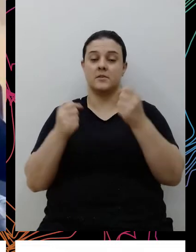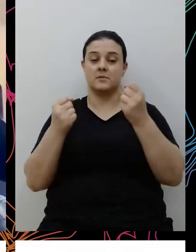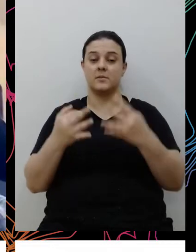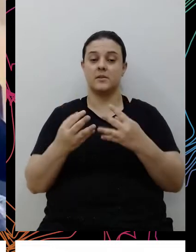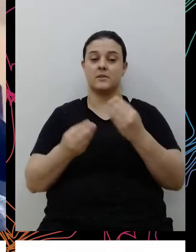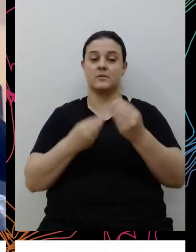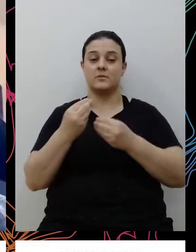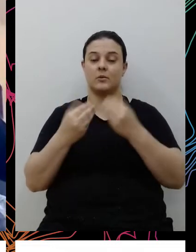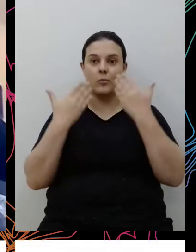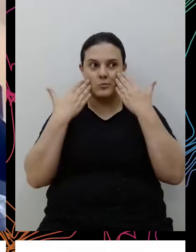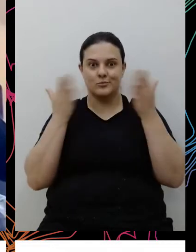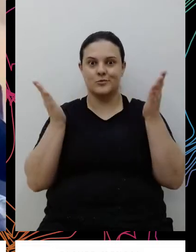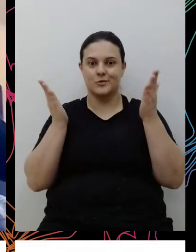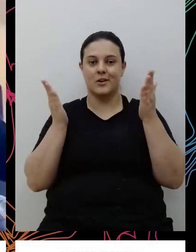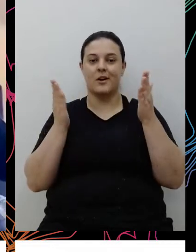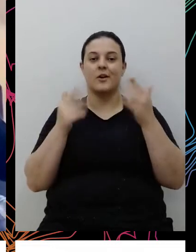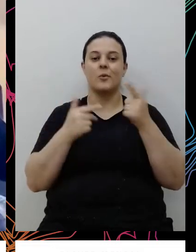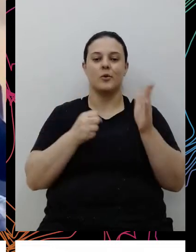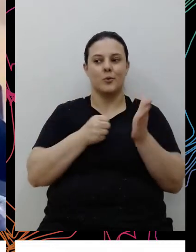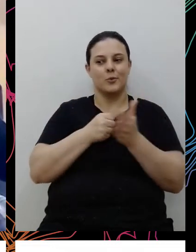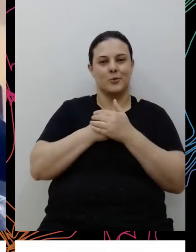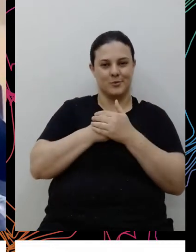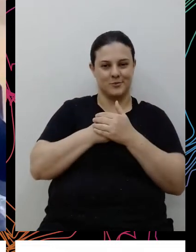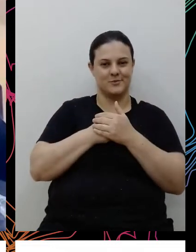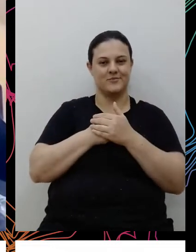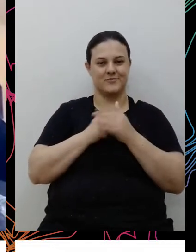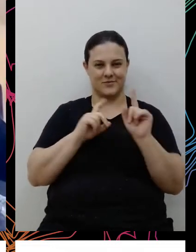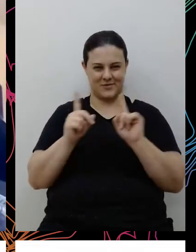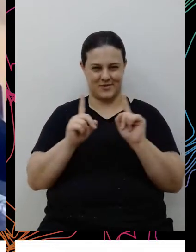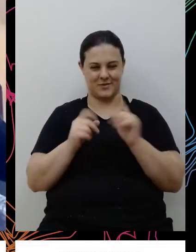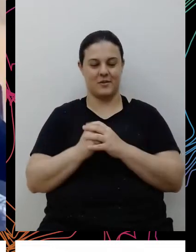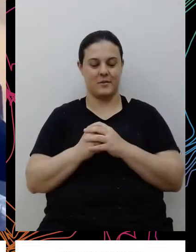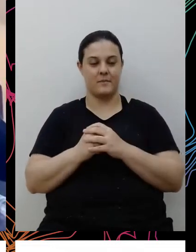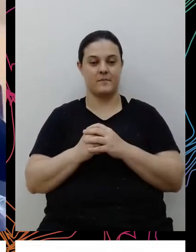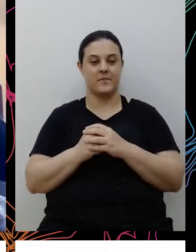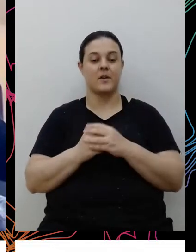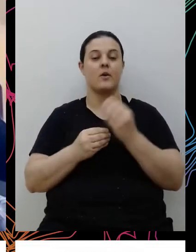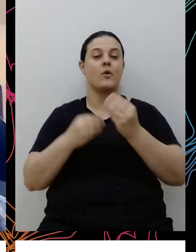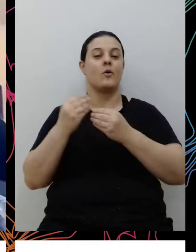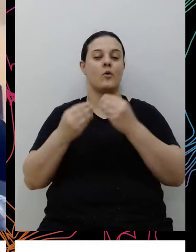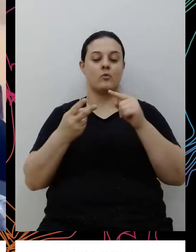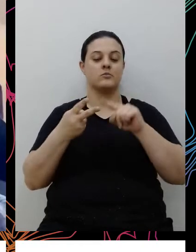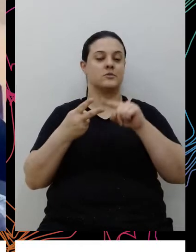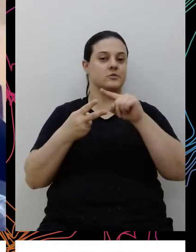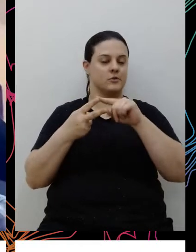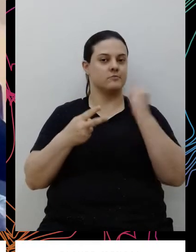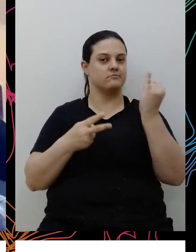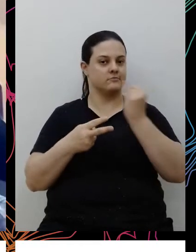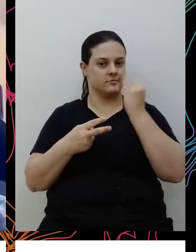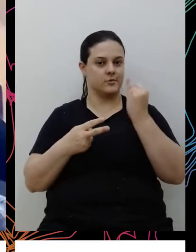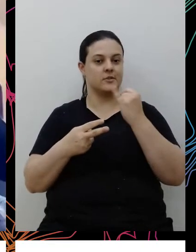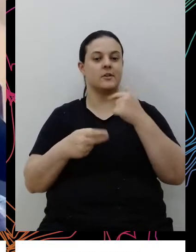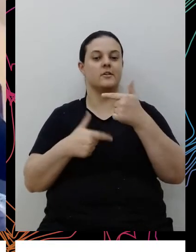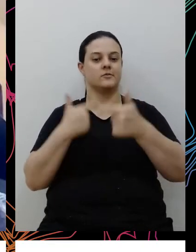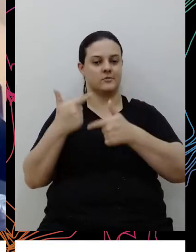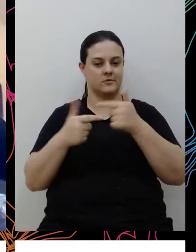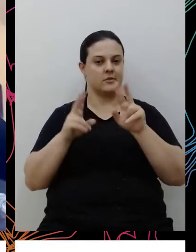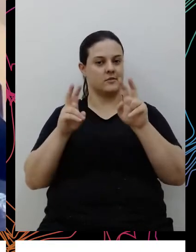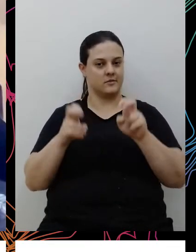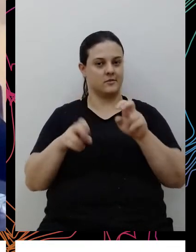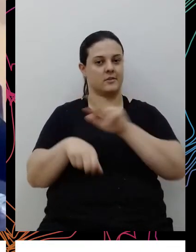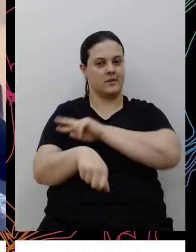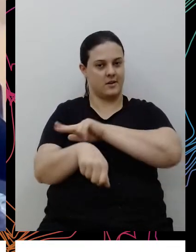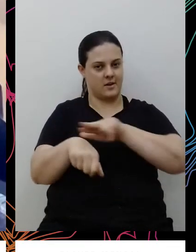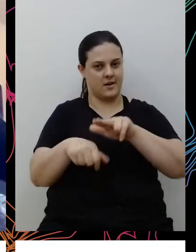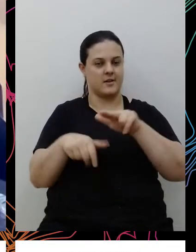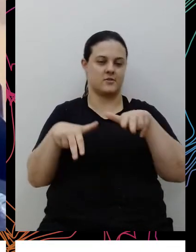escancarado versus o velado, né? Porque eu acho que tem um pouco essas duas dimensões bastante quando a gente trabalha sobre questões de raça,